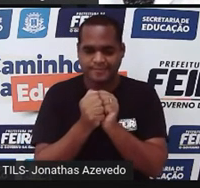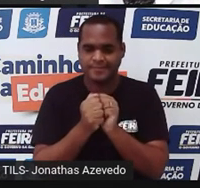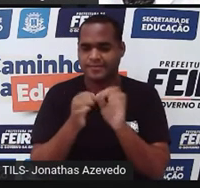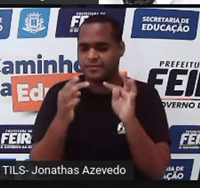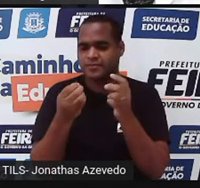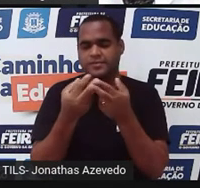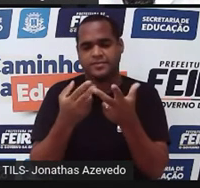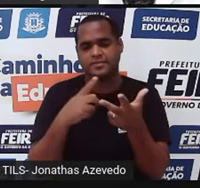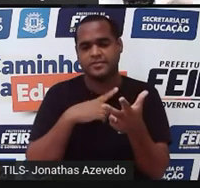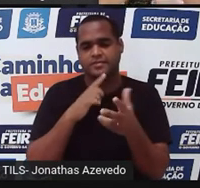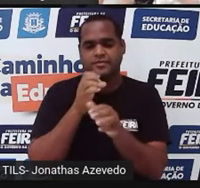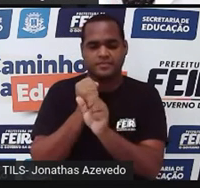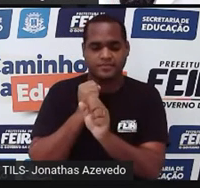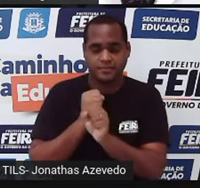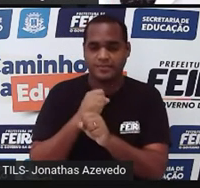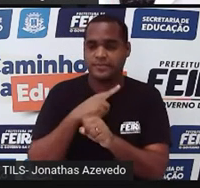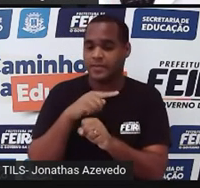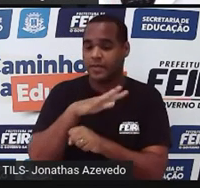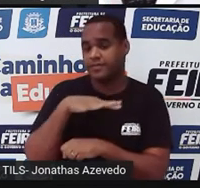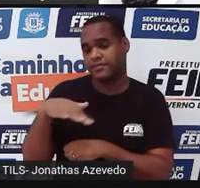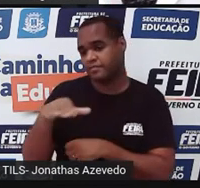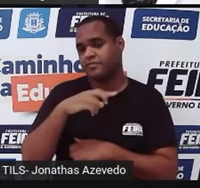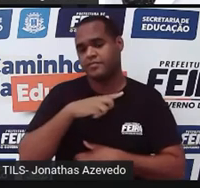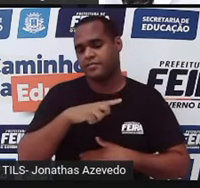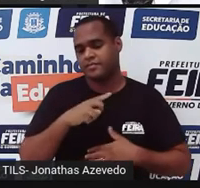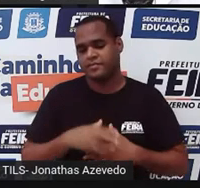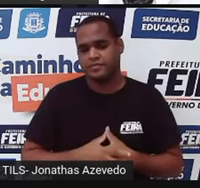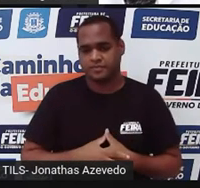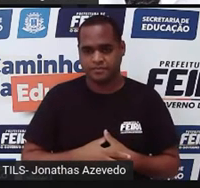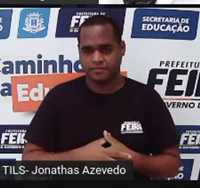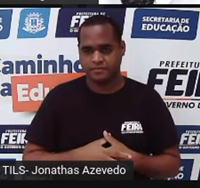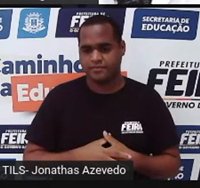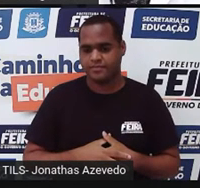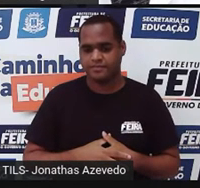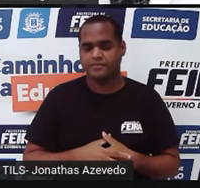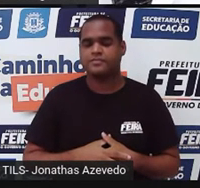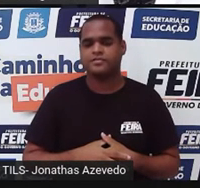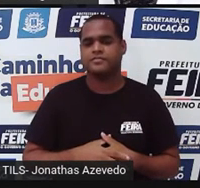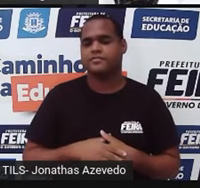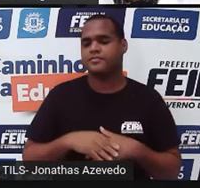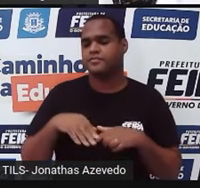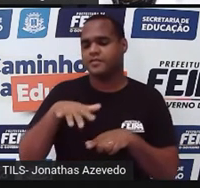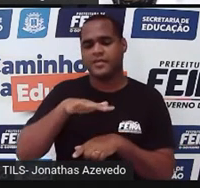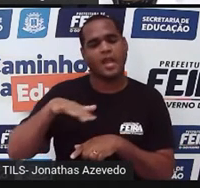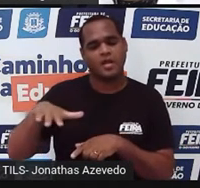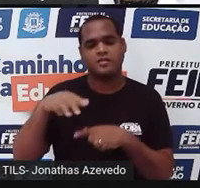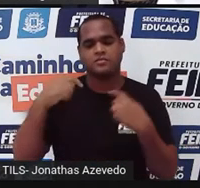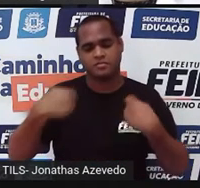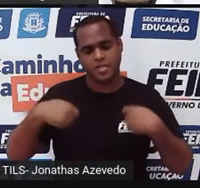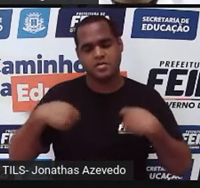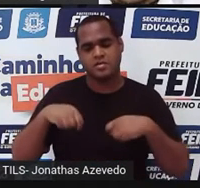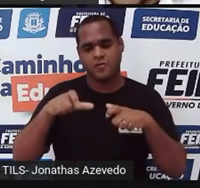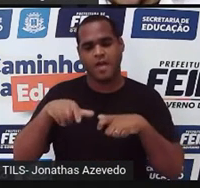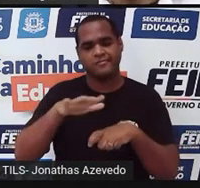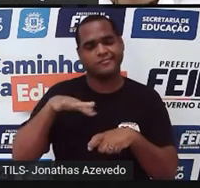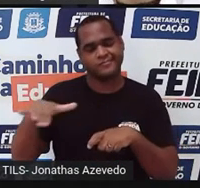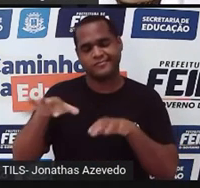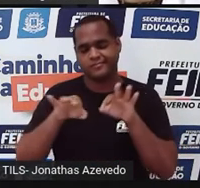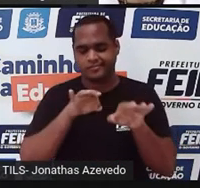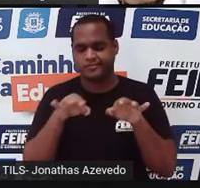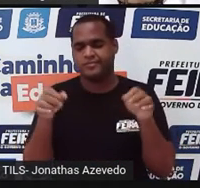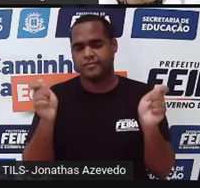dá a área total da casa, que é a área que precisa ser colocada no projeto.